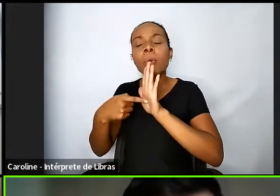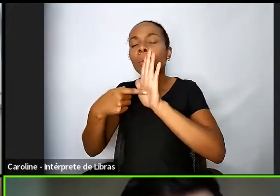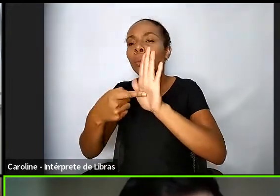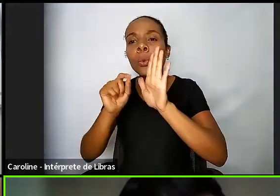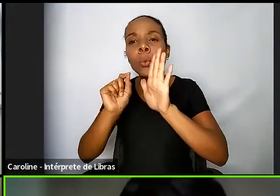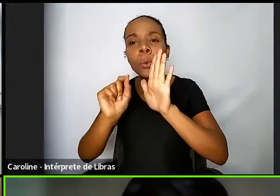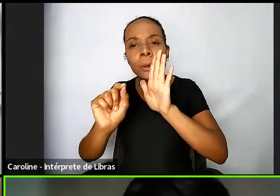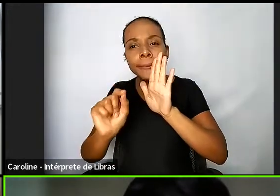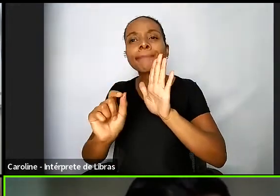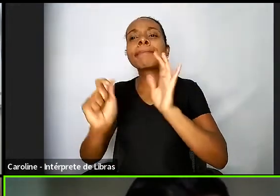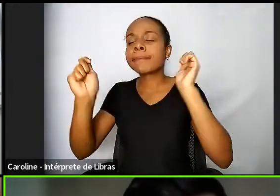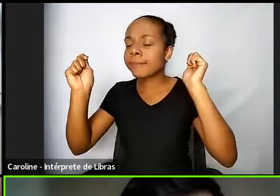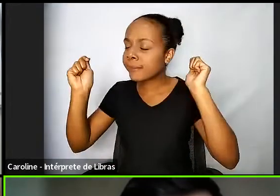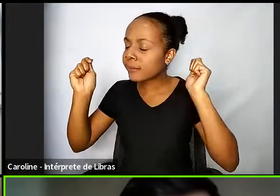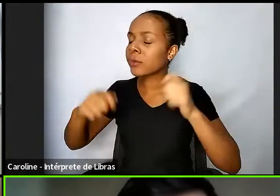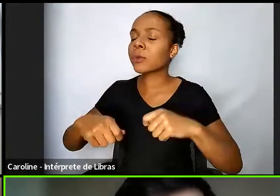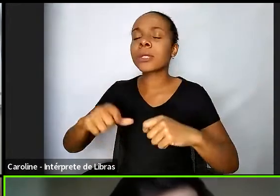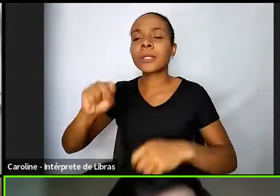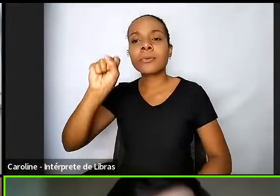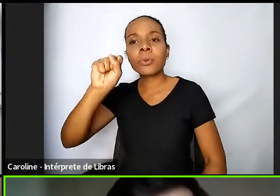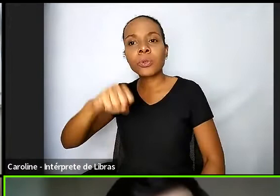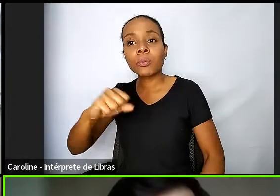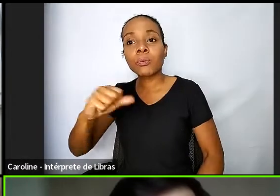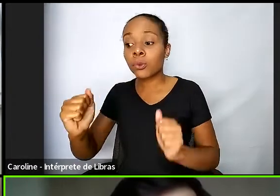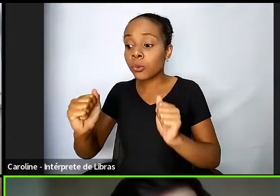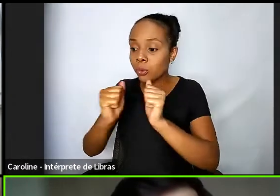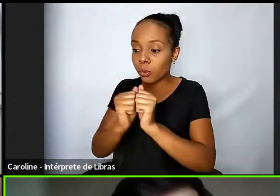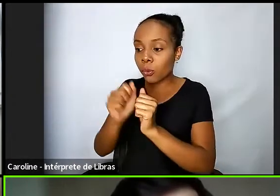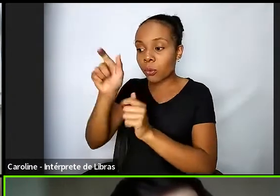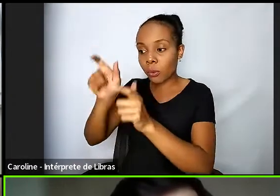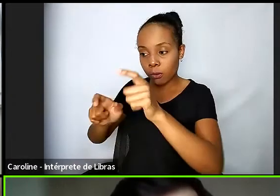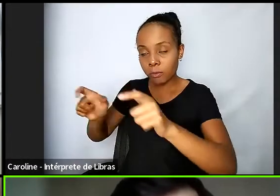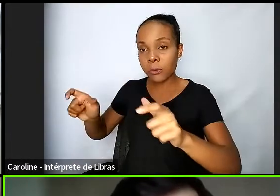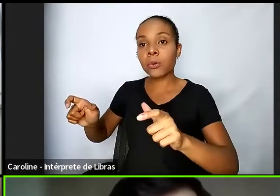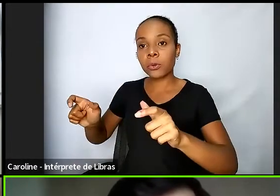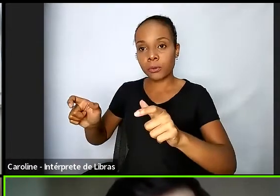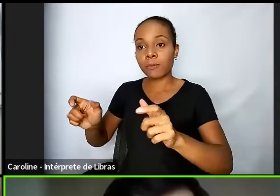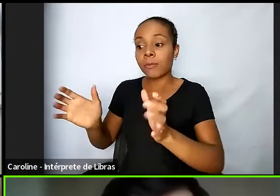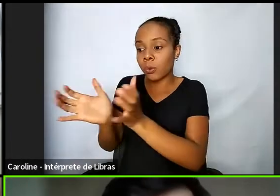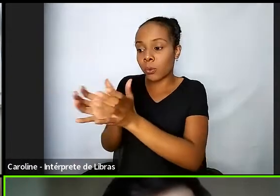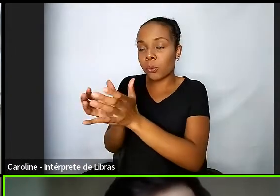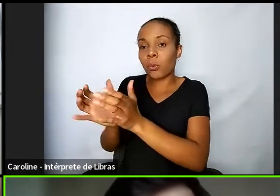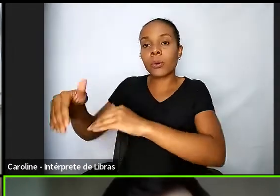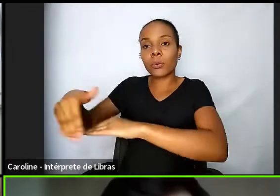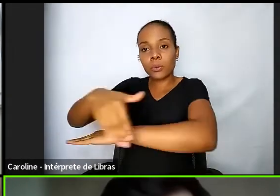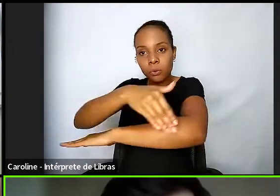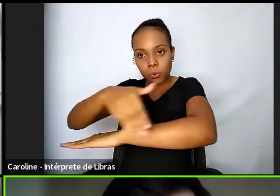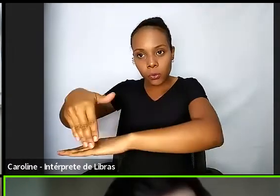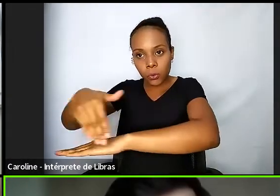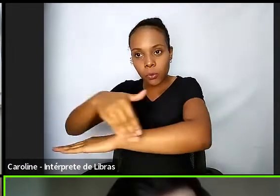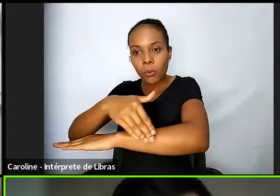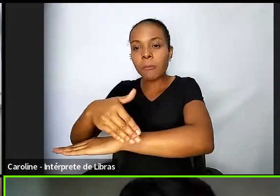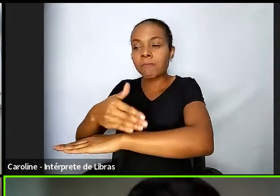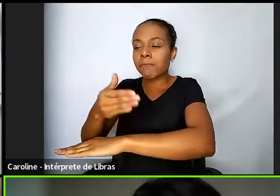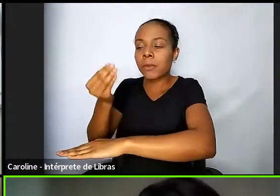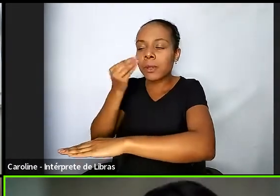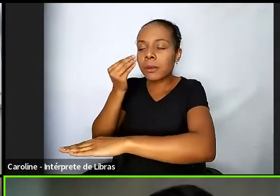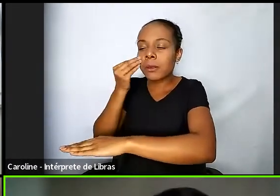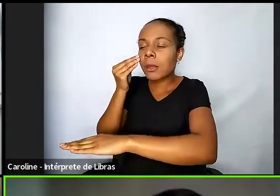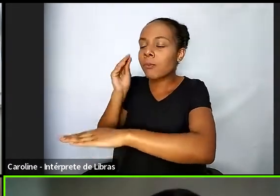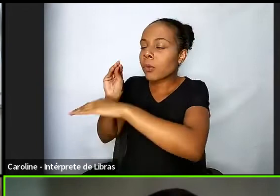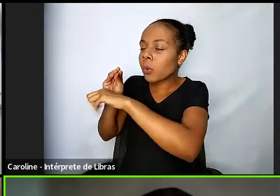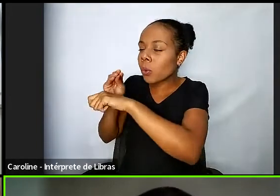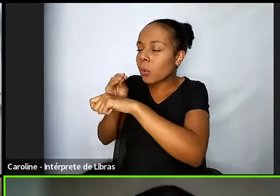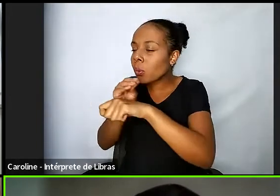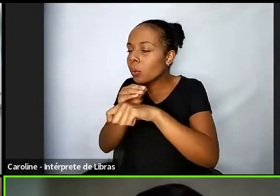construir junto com a população em situação de rua é um cuidado que seja mais empático que seja mais